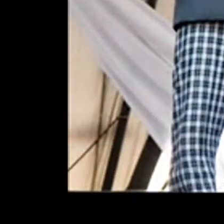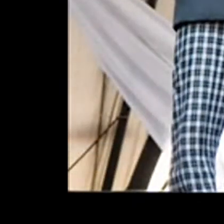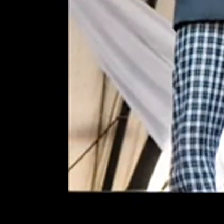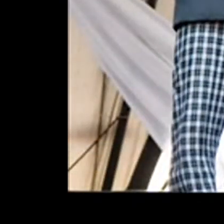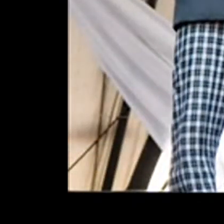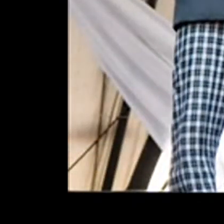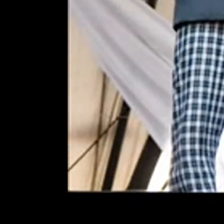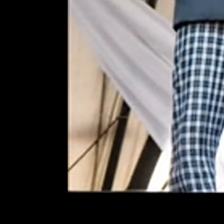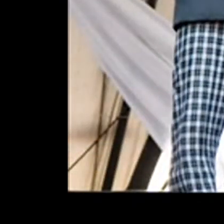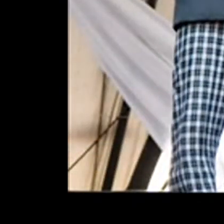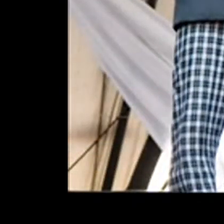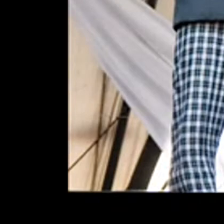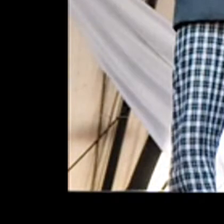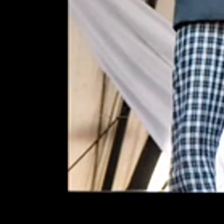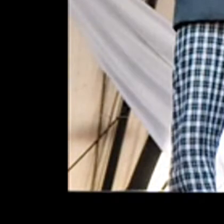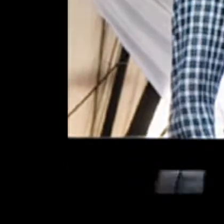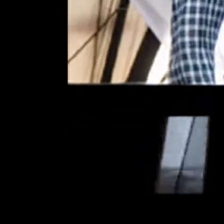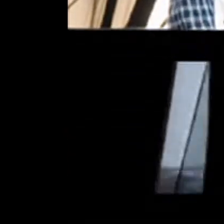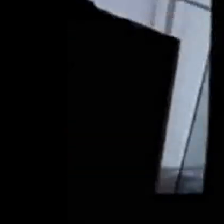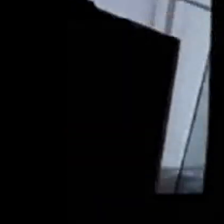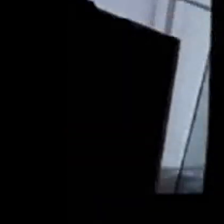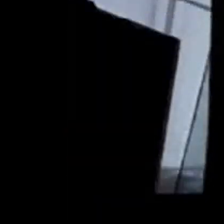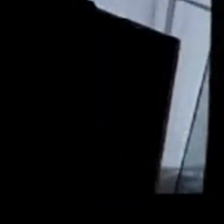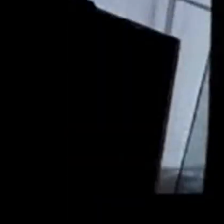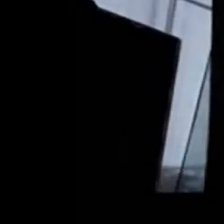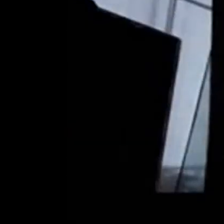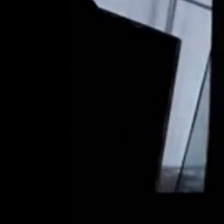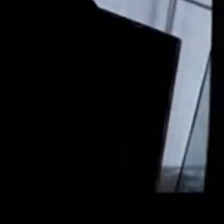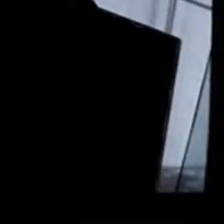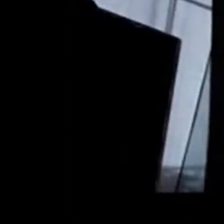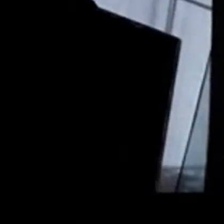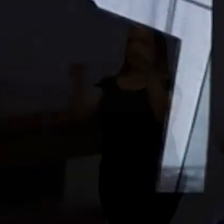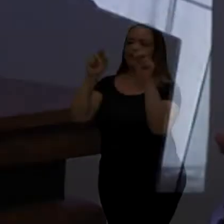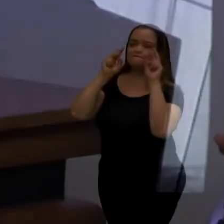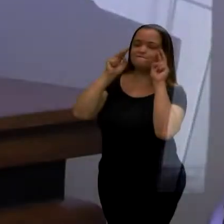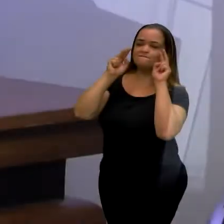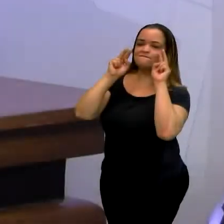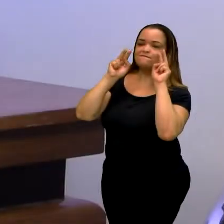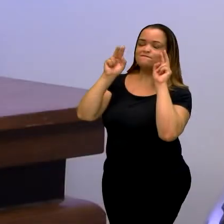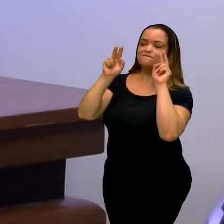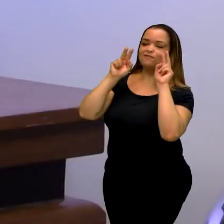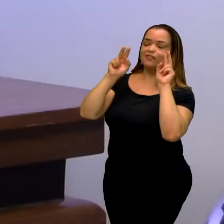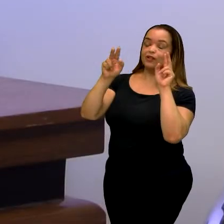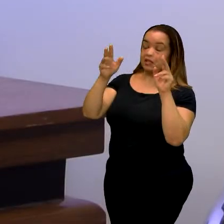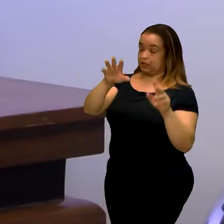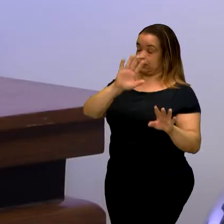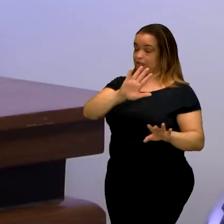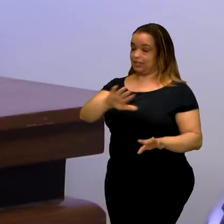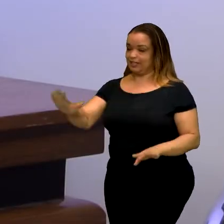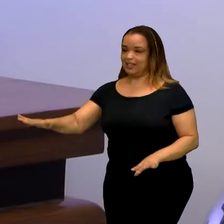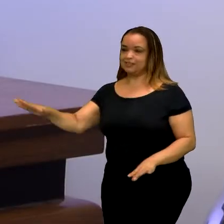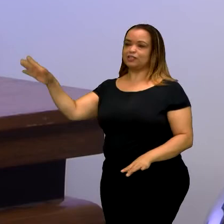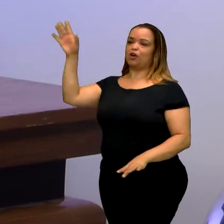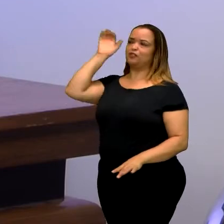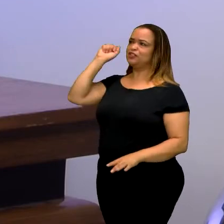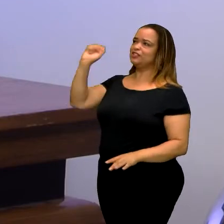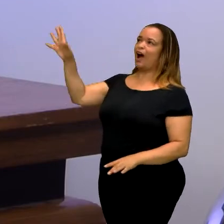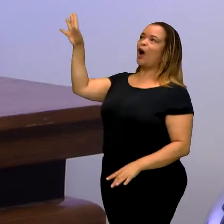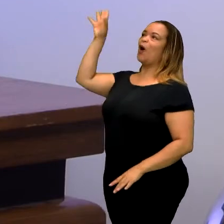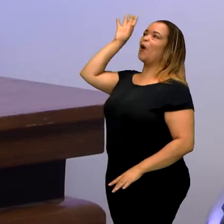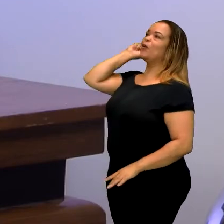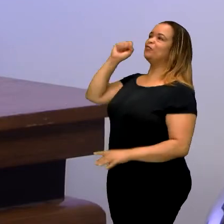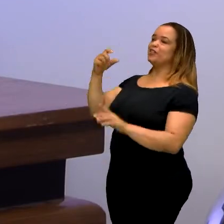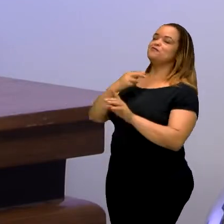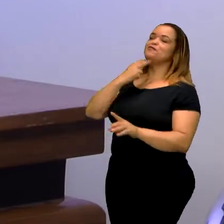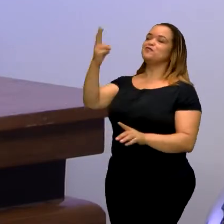a criança que ouvem, ela pode escutar o palhaço que fala. E as crianças surdas? Então, foi um